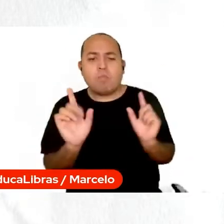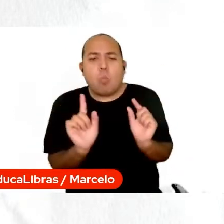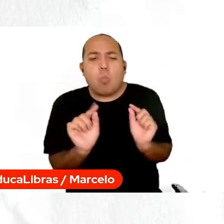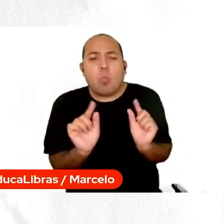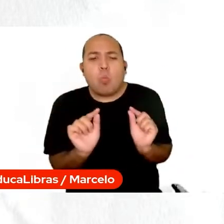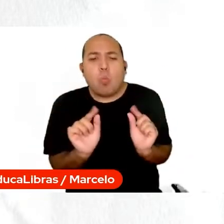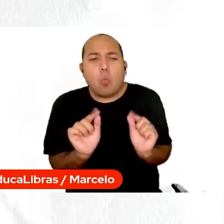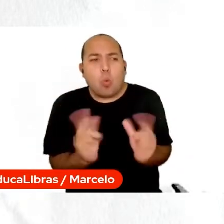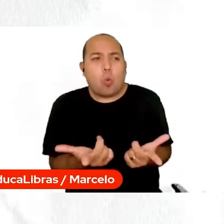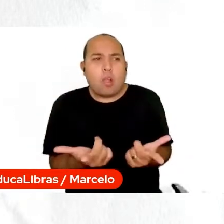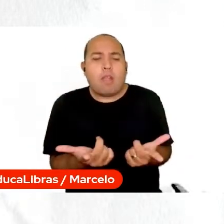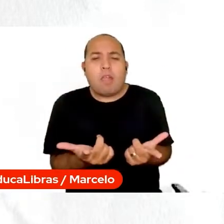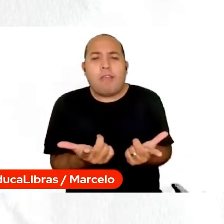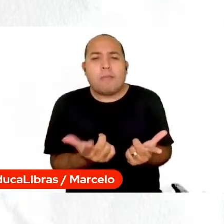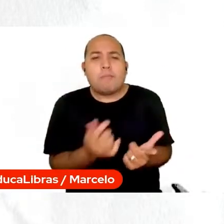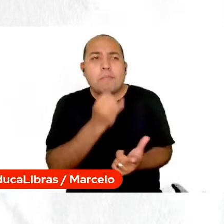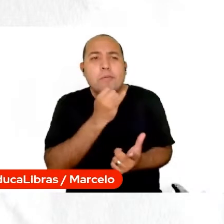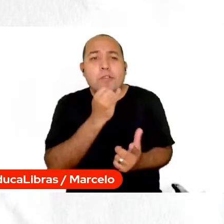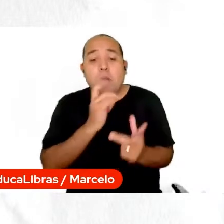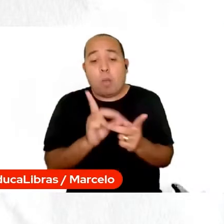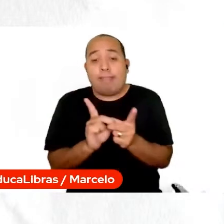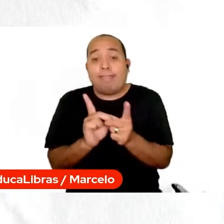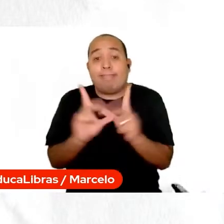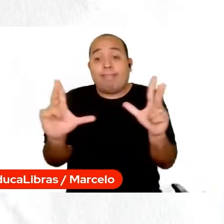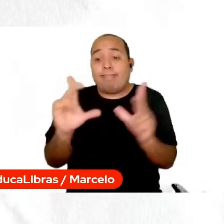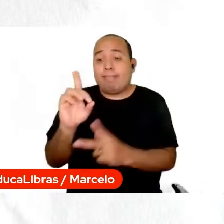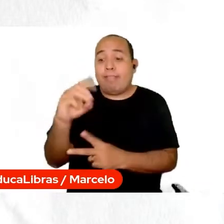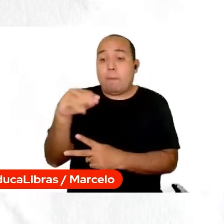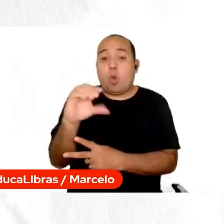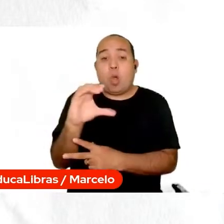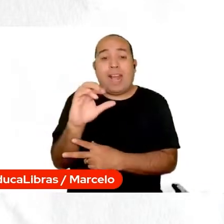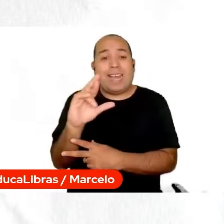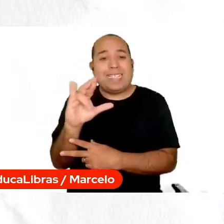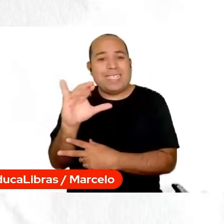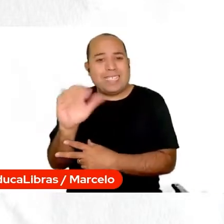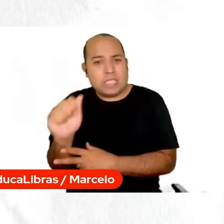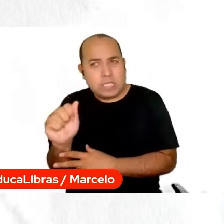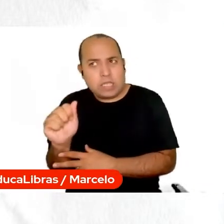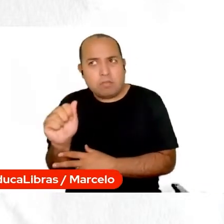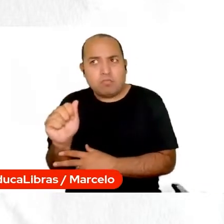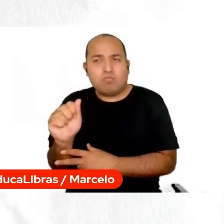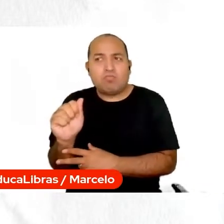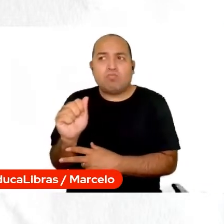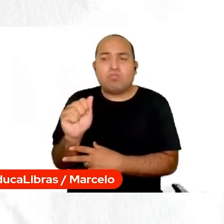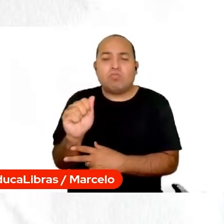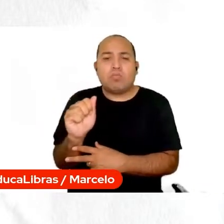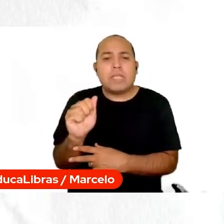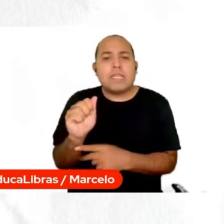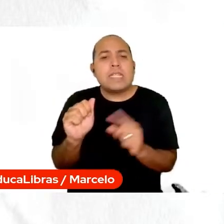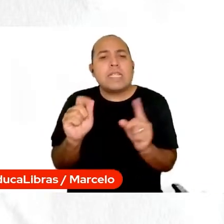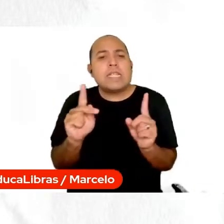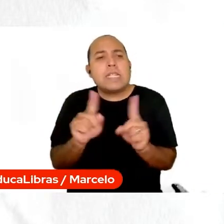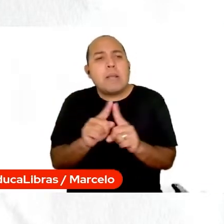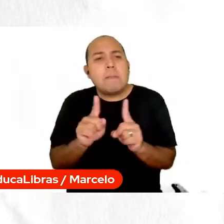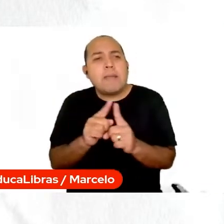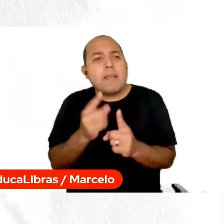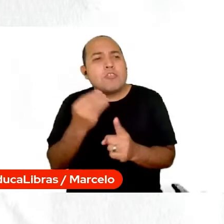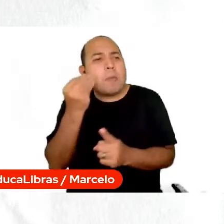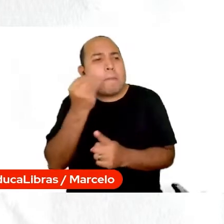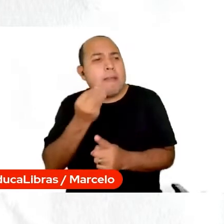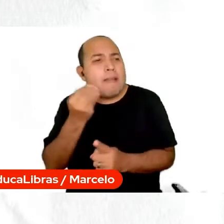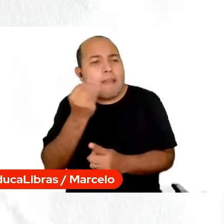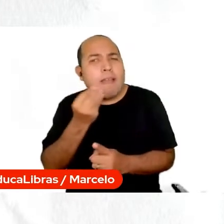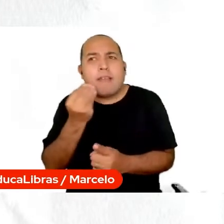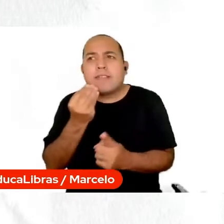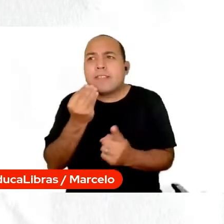fundamentais, por exemplo, da democracia, do Estado Democrático e Direito, e depois vivenciar essa experiência